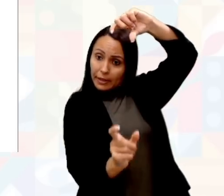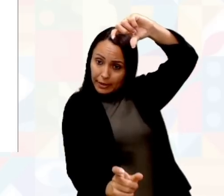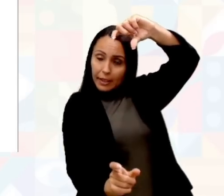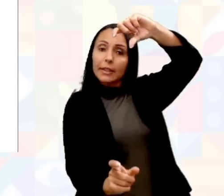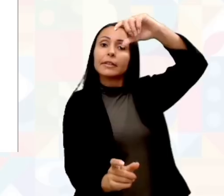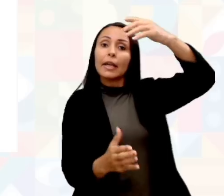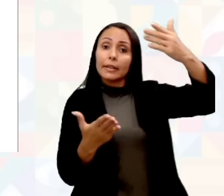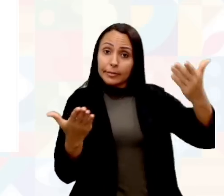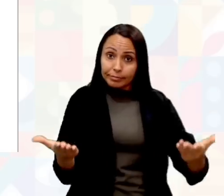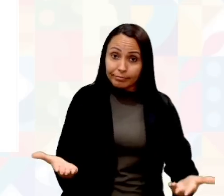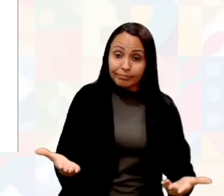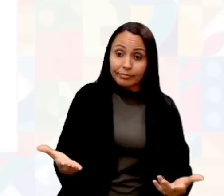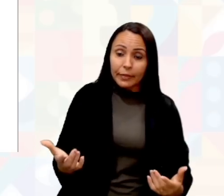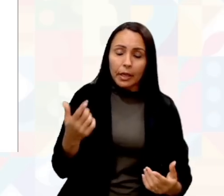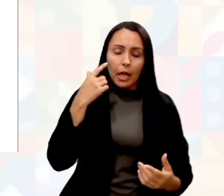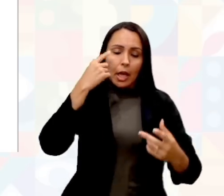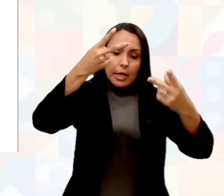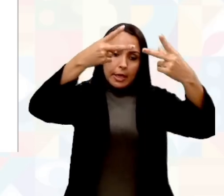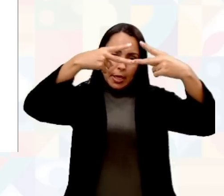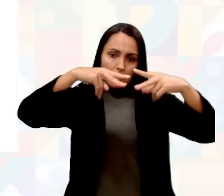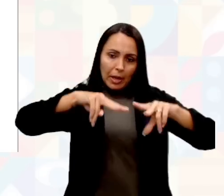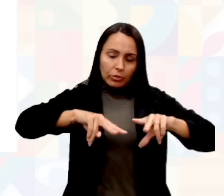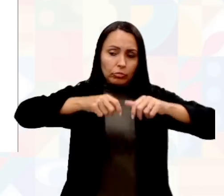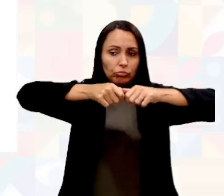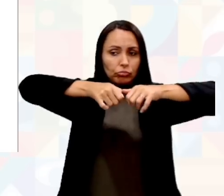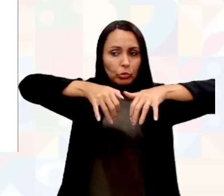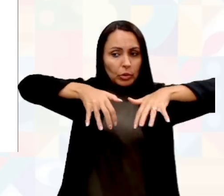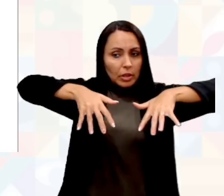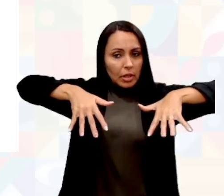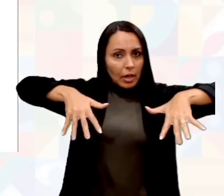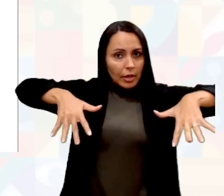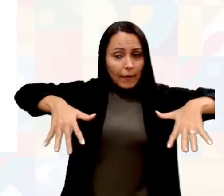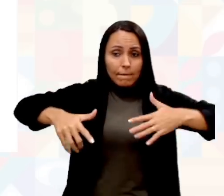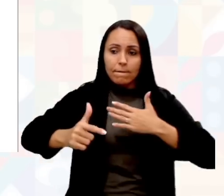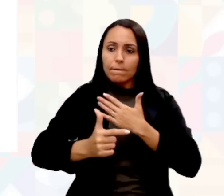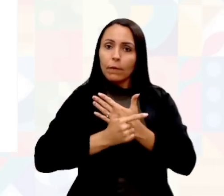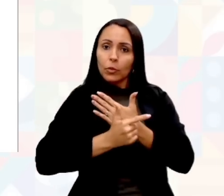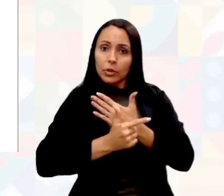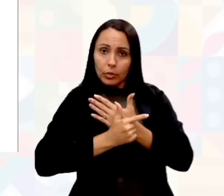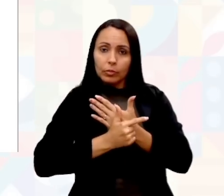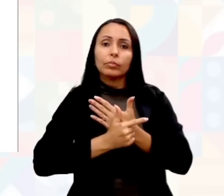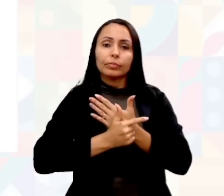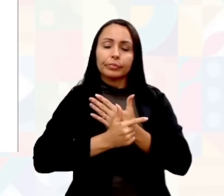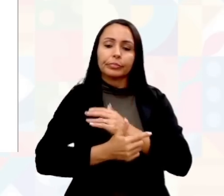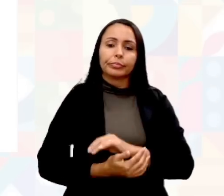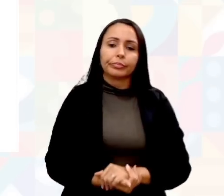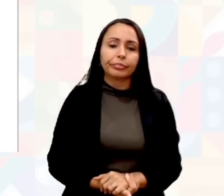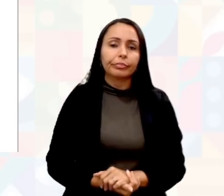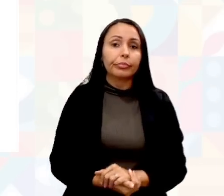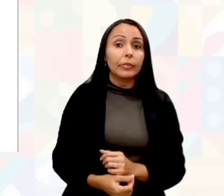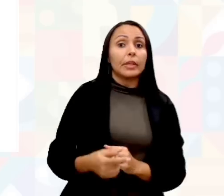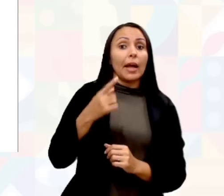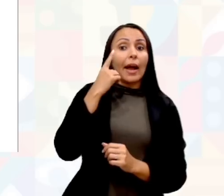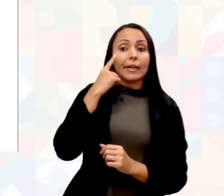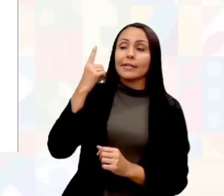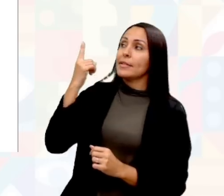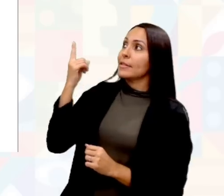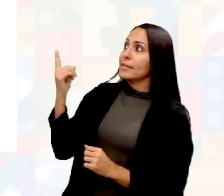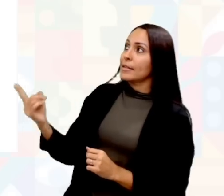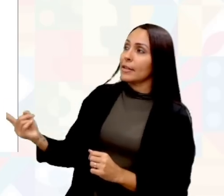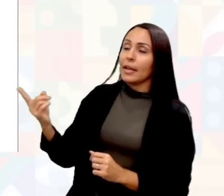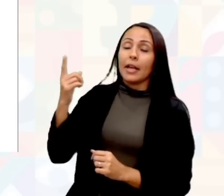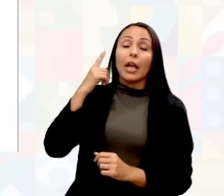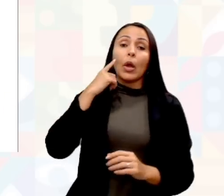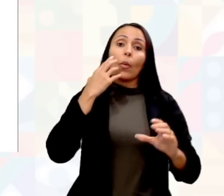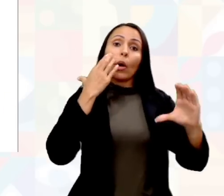presidente, e abaixo as outras áreas, as funções e as operações. Aqui, de outra forma, nós temos uma